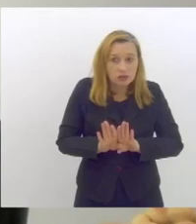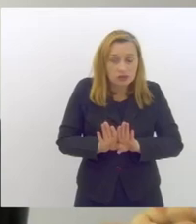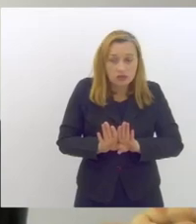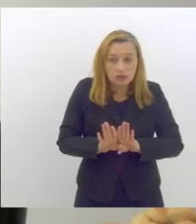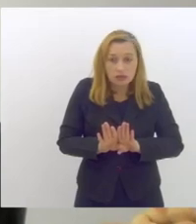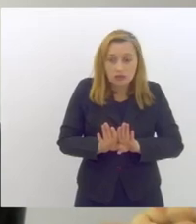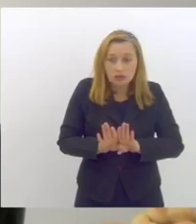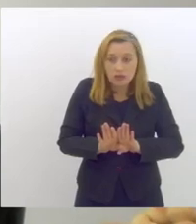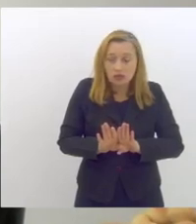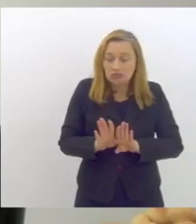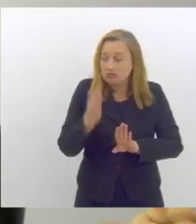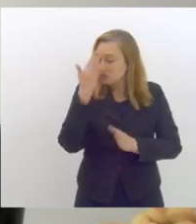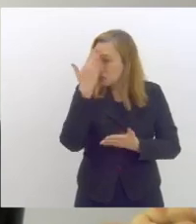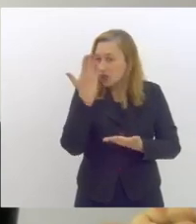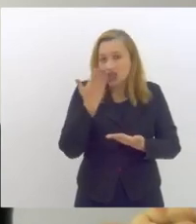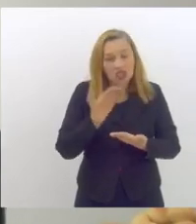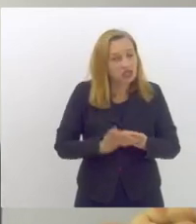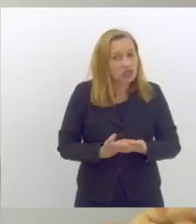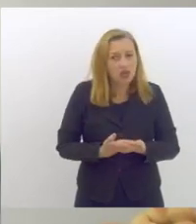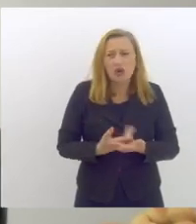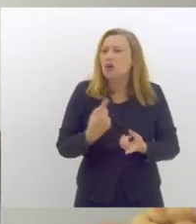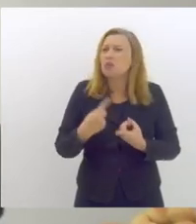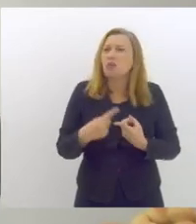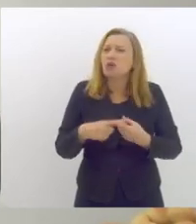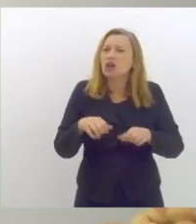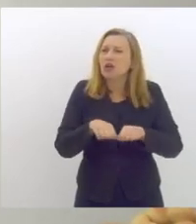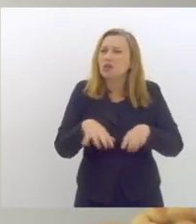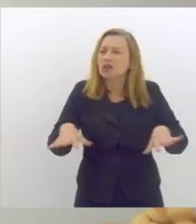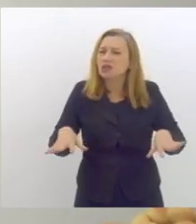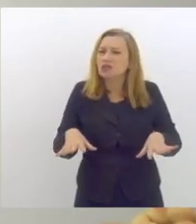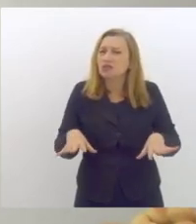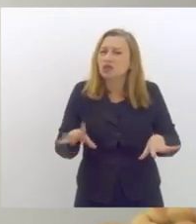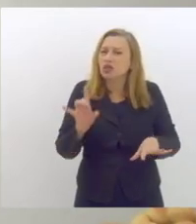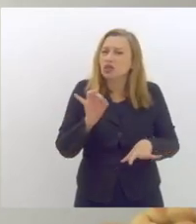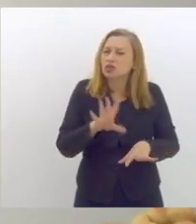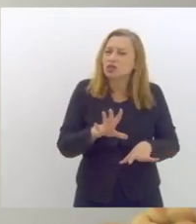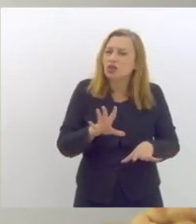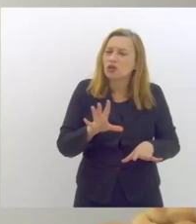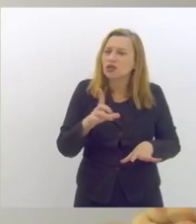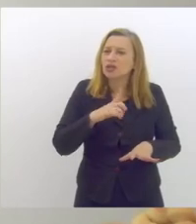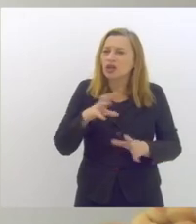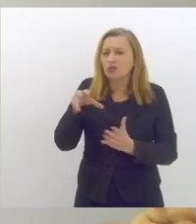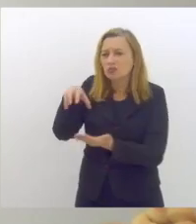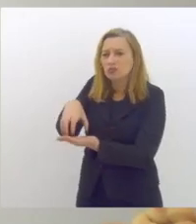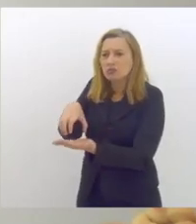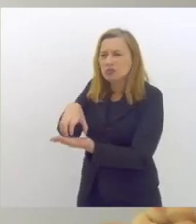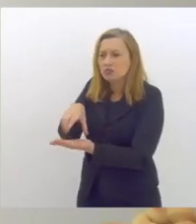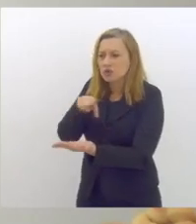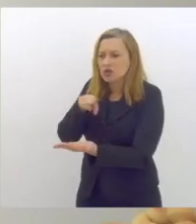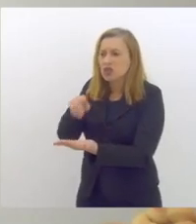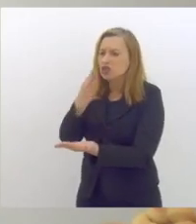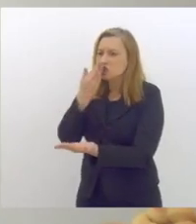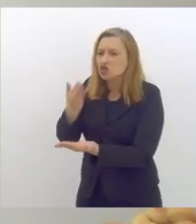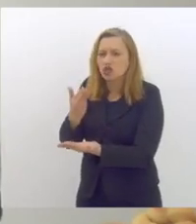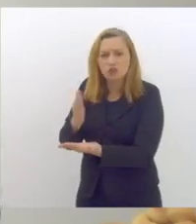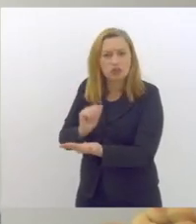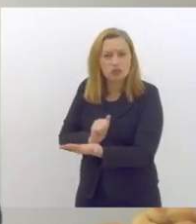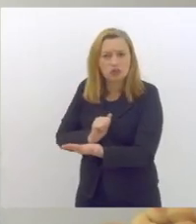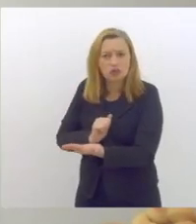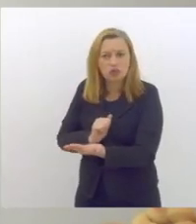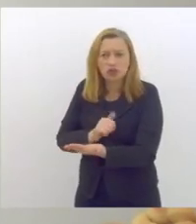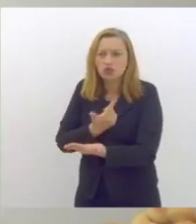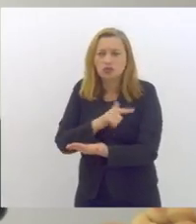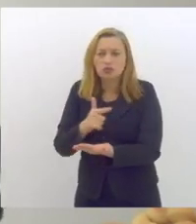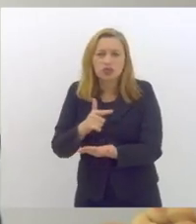que a gente não acredita porque que a pandemia só tem para esses esses centros não tem para as farras